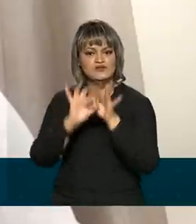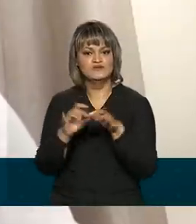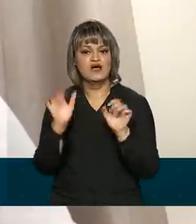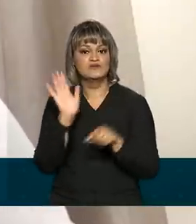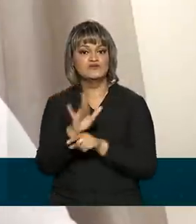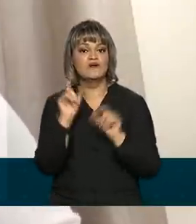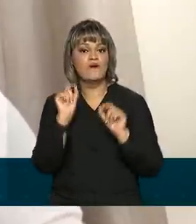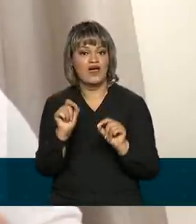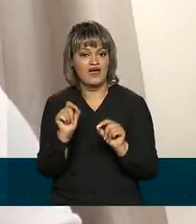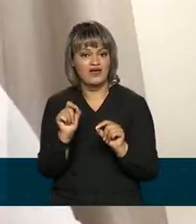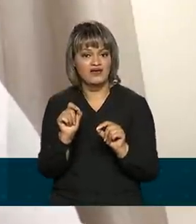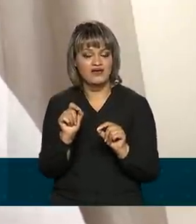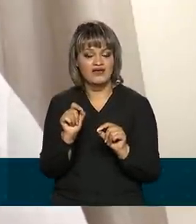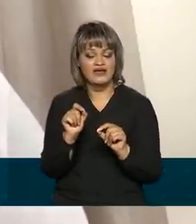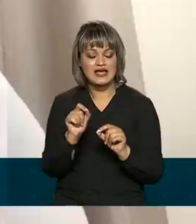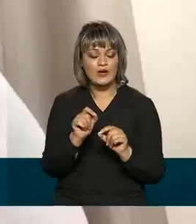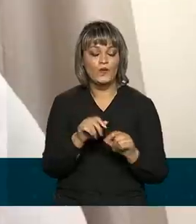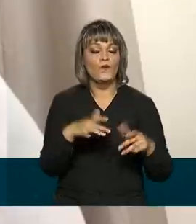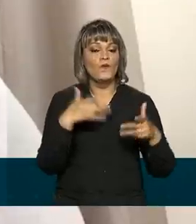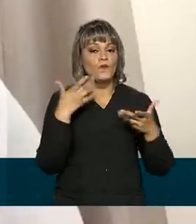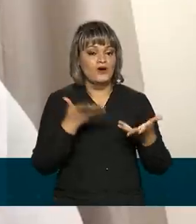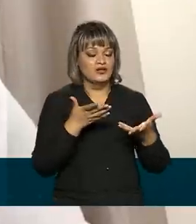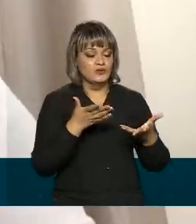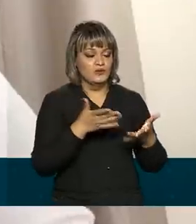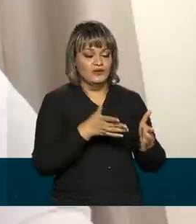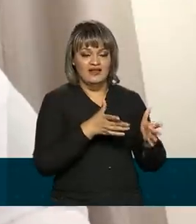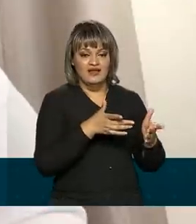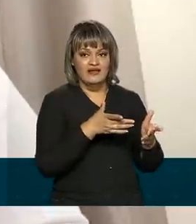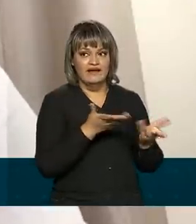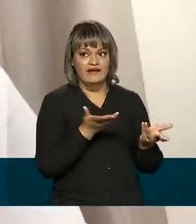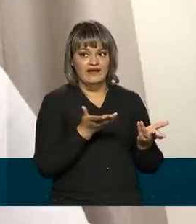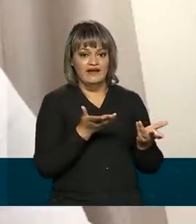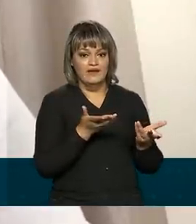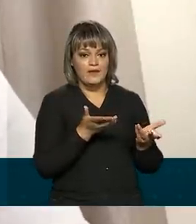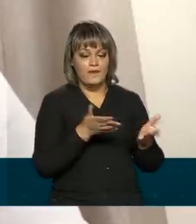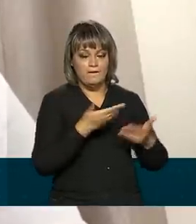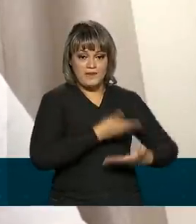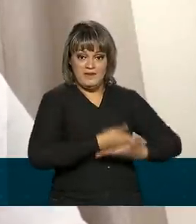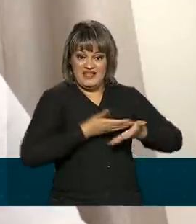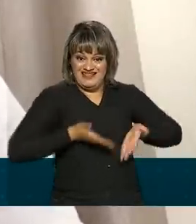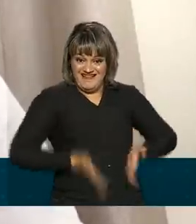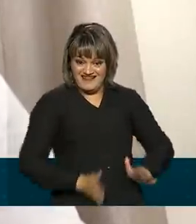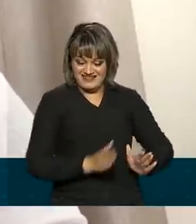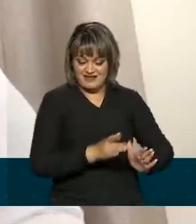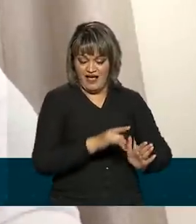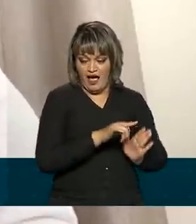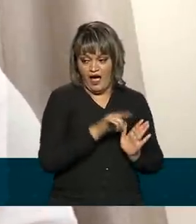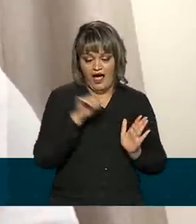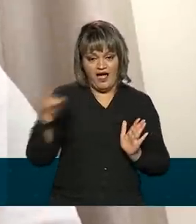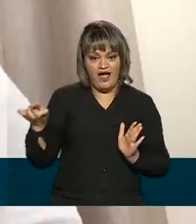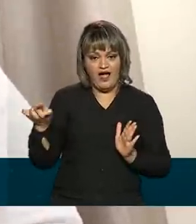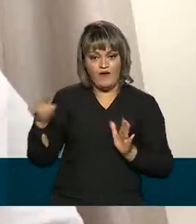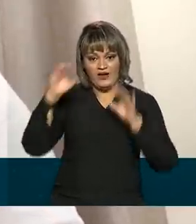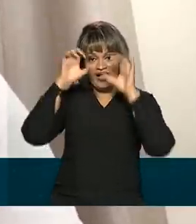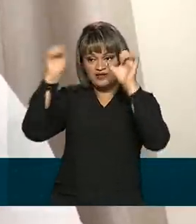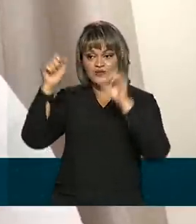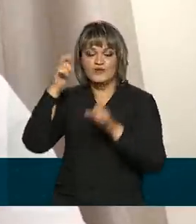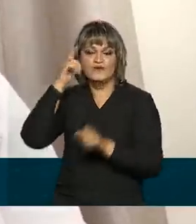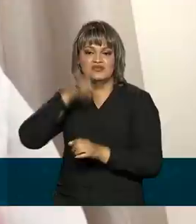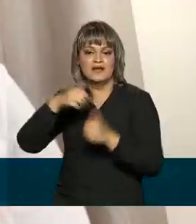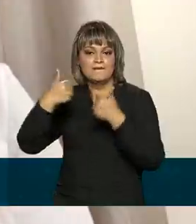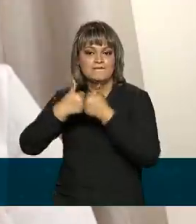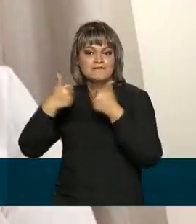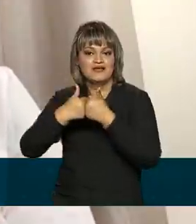permite com que, na hora em que a família ganha o bebê na maternidade, ela já possa sair